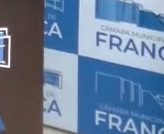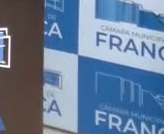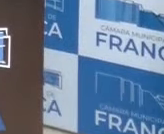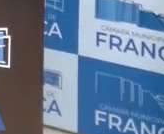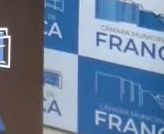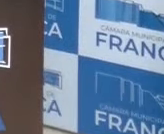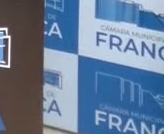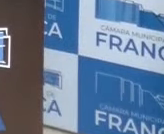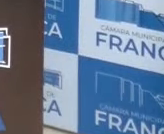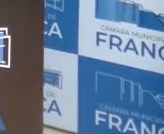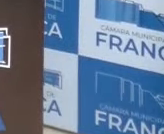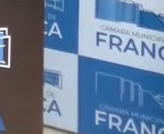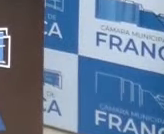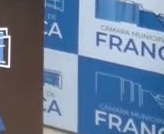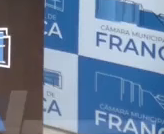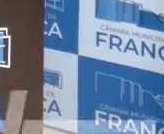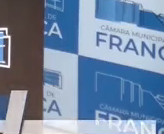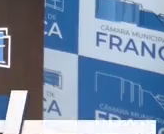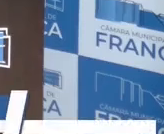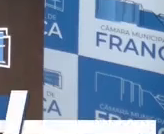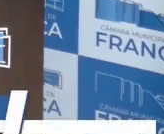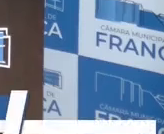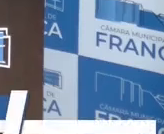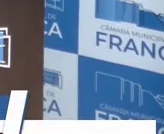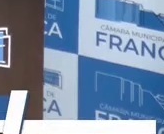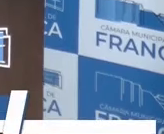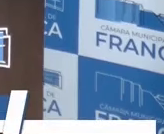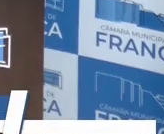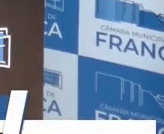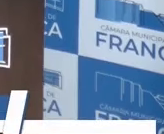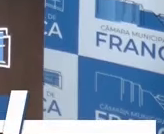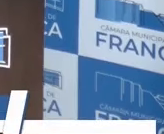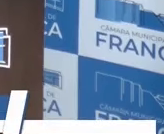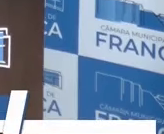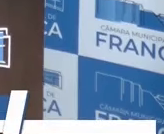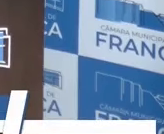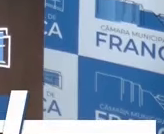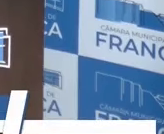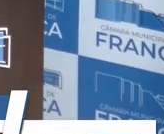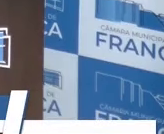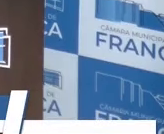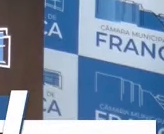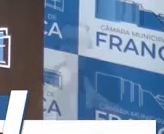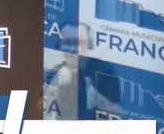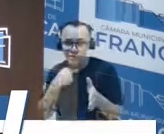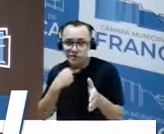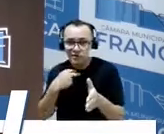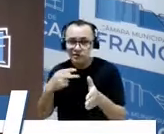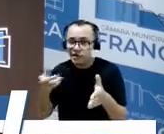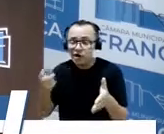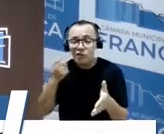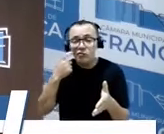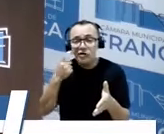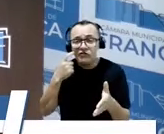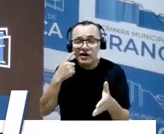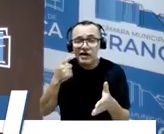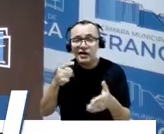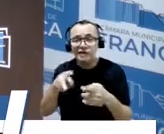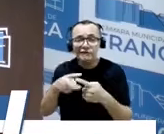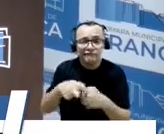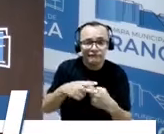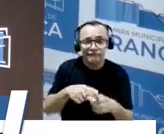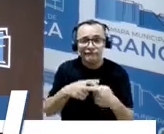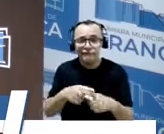Melhoria. Não dá para fazer os acostamentos agora. Faz um paliativo para pelo menos amenizar o problema. Então, é isso. O